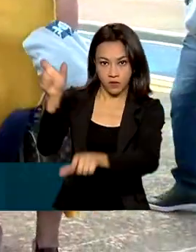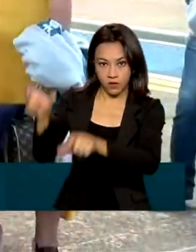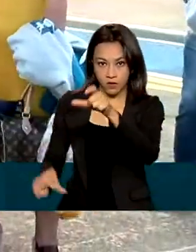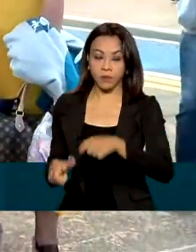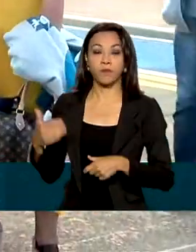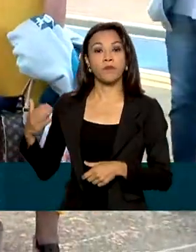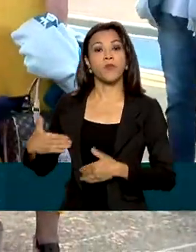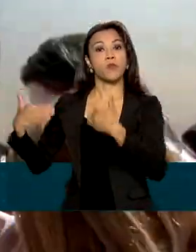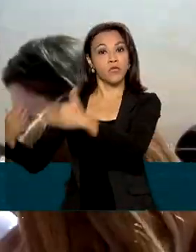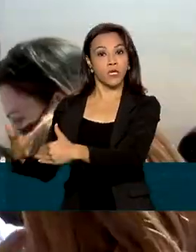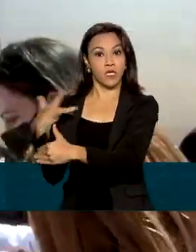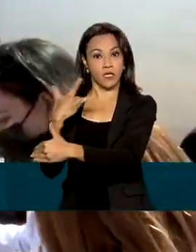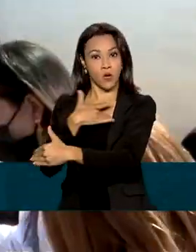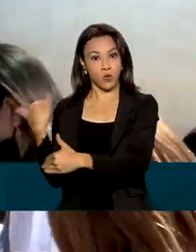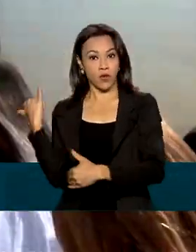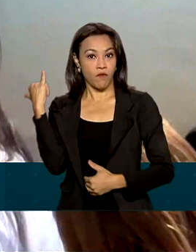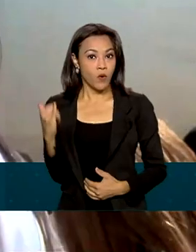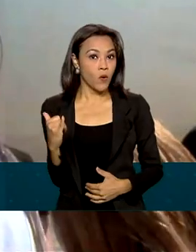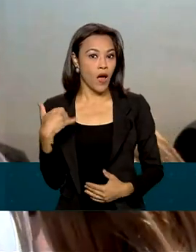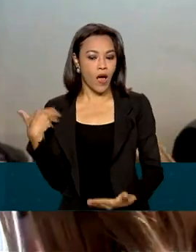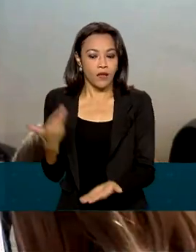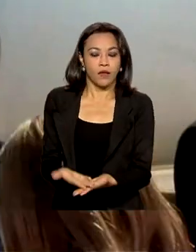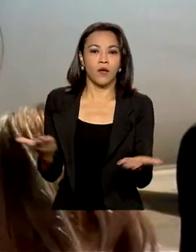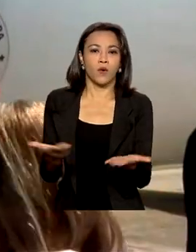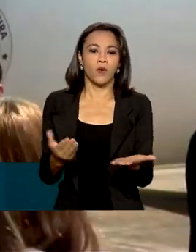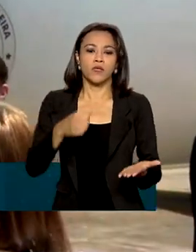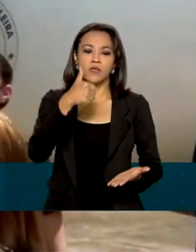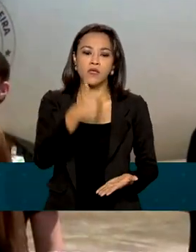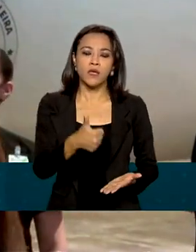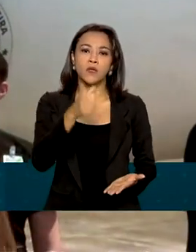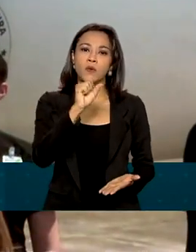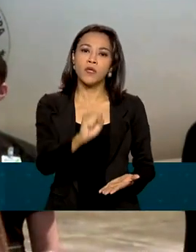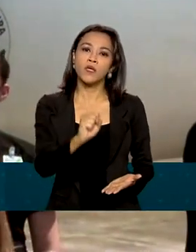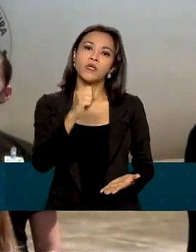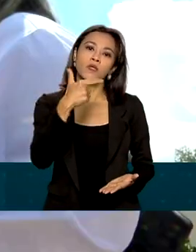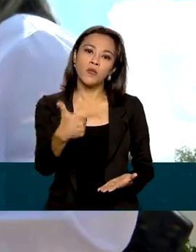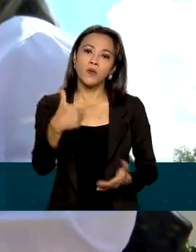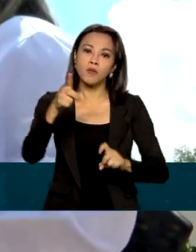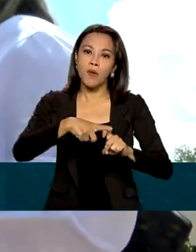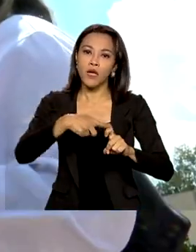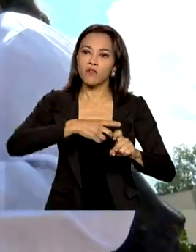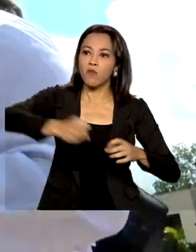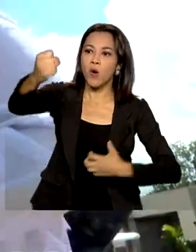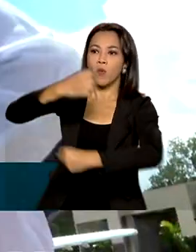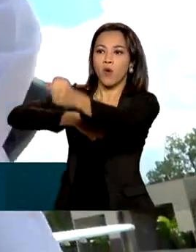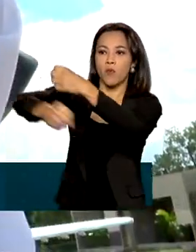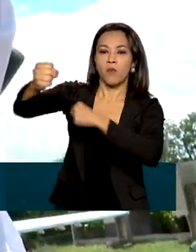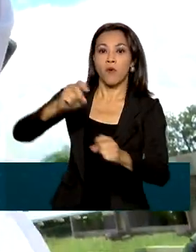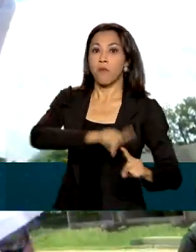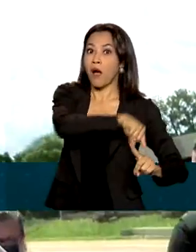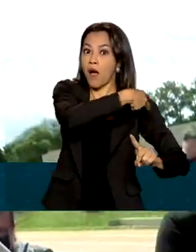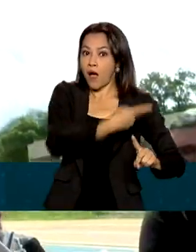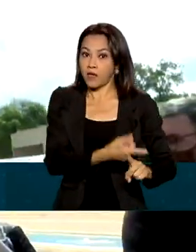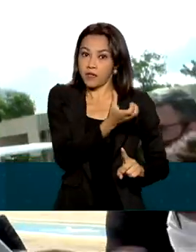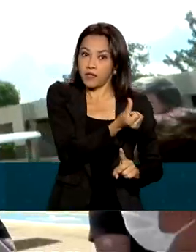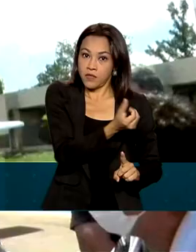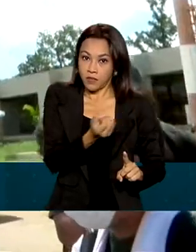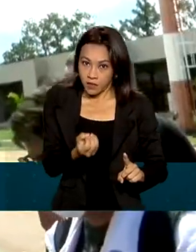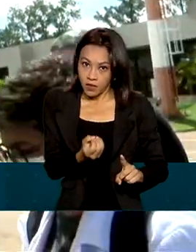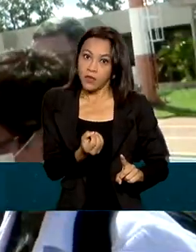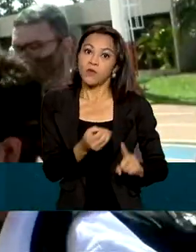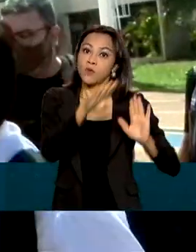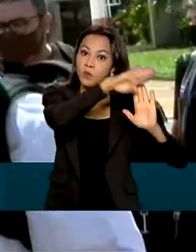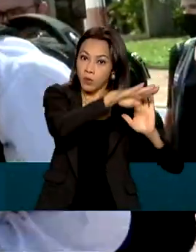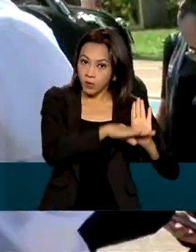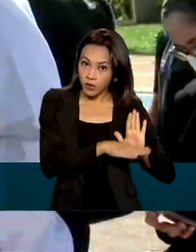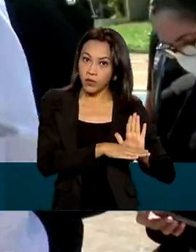Saúde, até agora 182 médicos foram enviados para a Bahia. Outros 600 do Programa Médicos